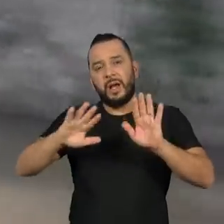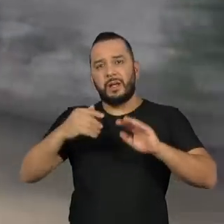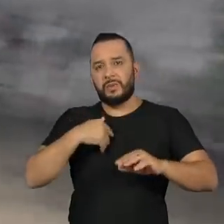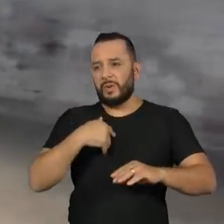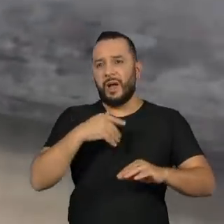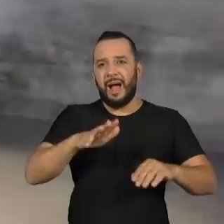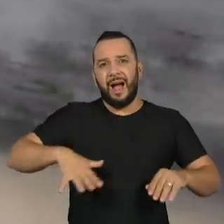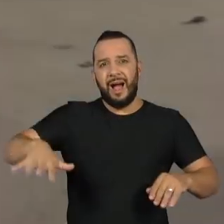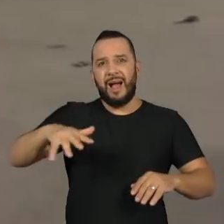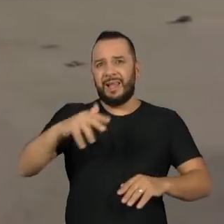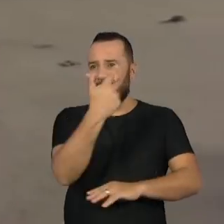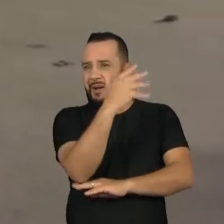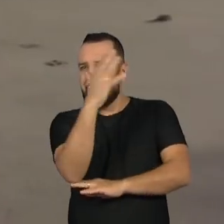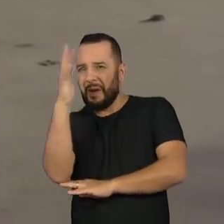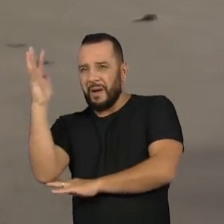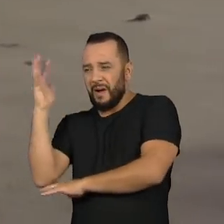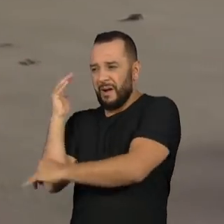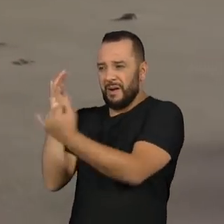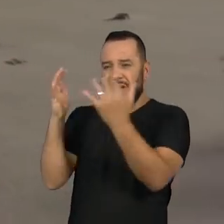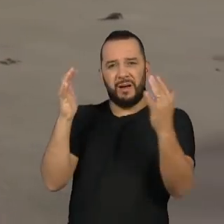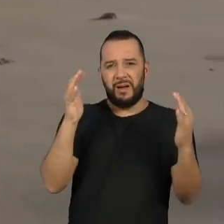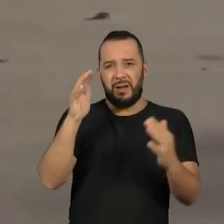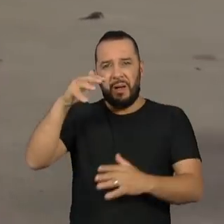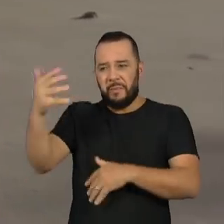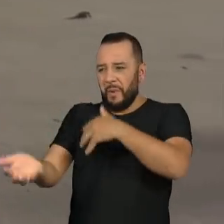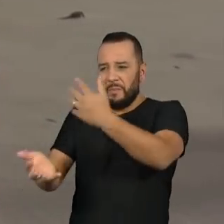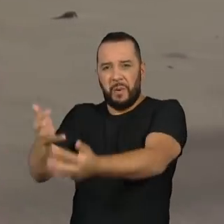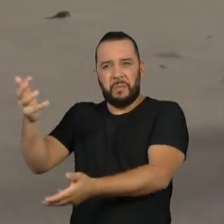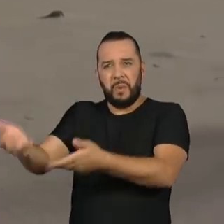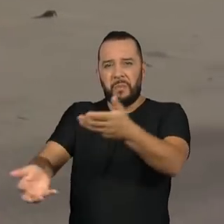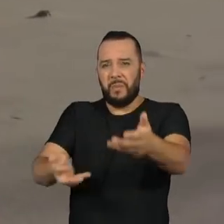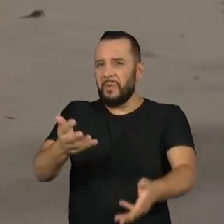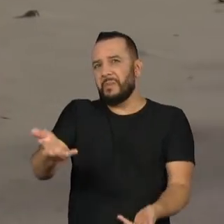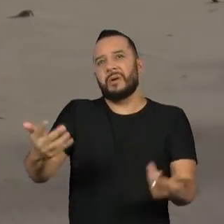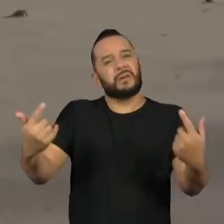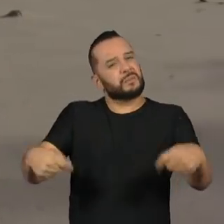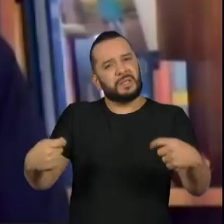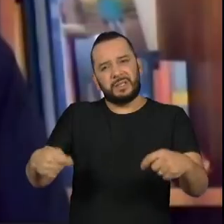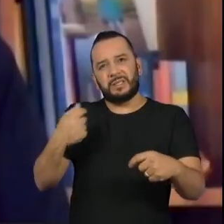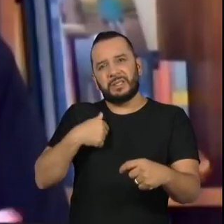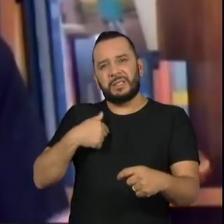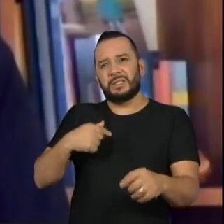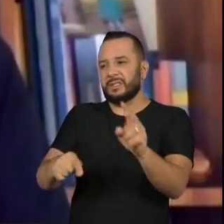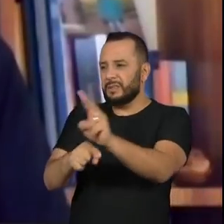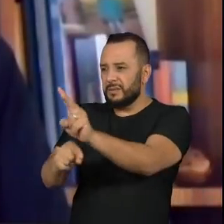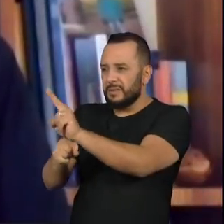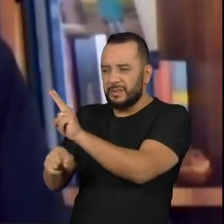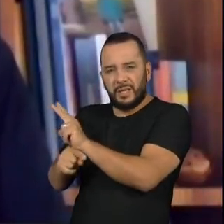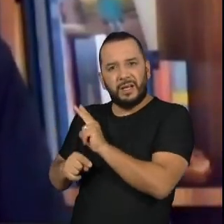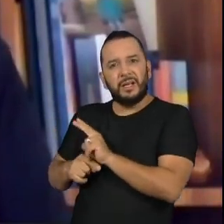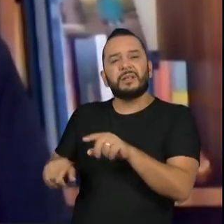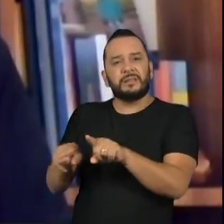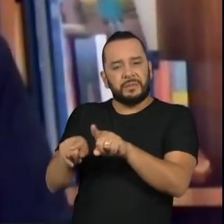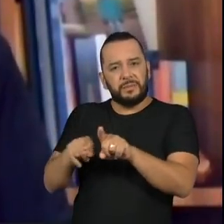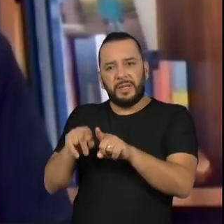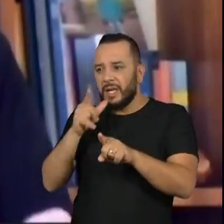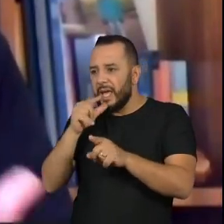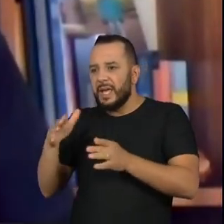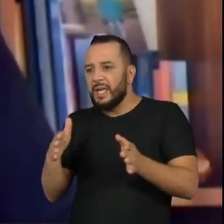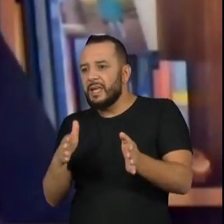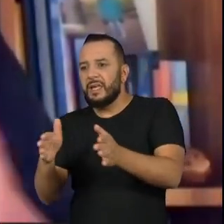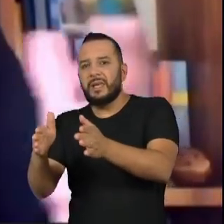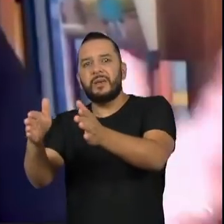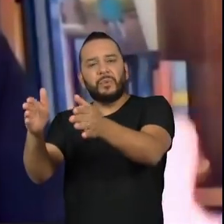É preciso recuperar a capacidade, a saúde desses rios, das bacias hidrográficas, que vem sofrendo